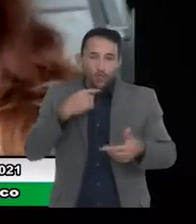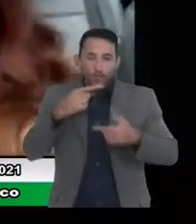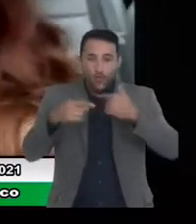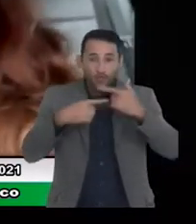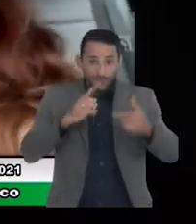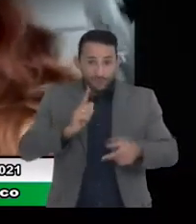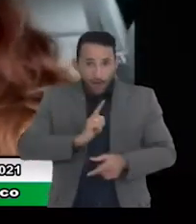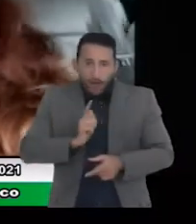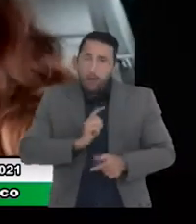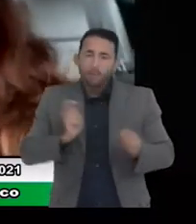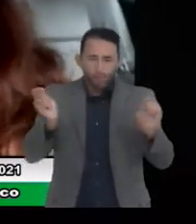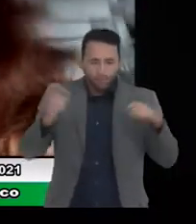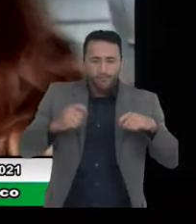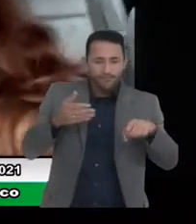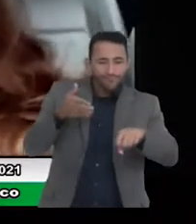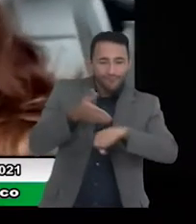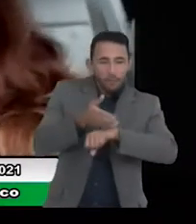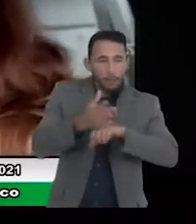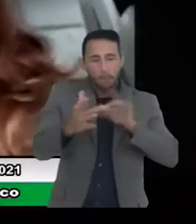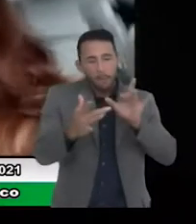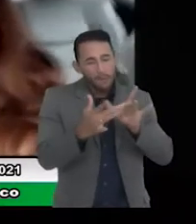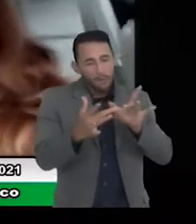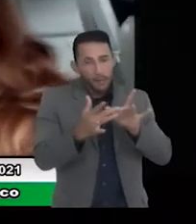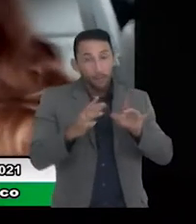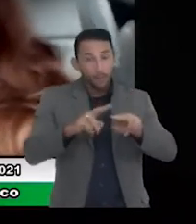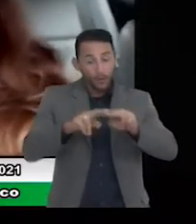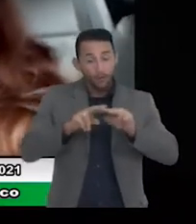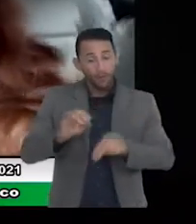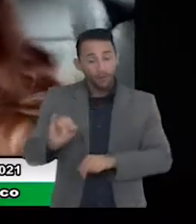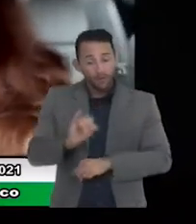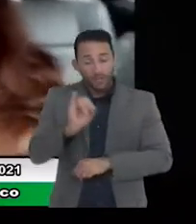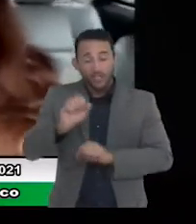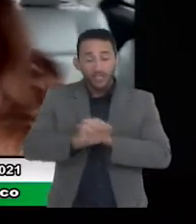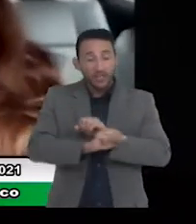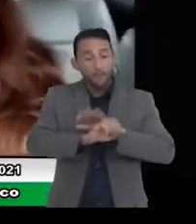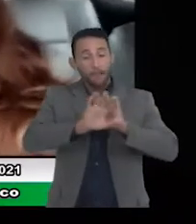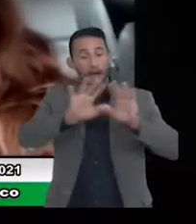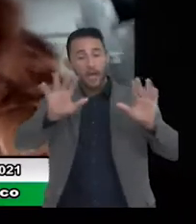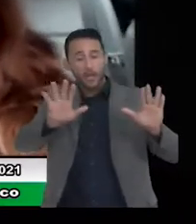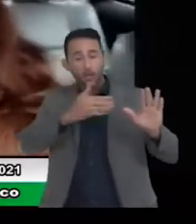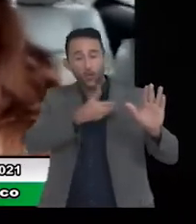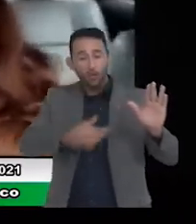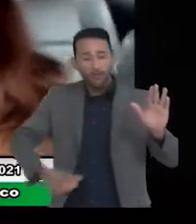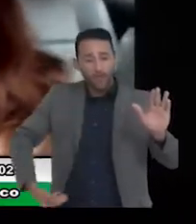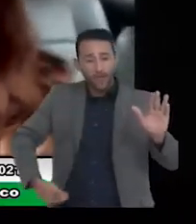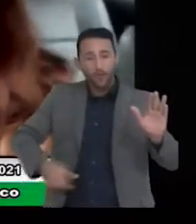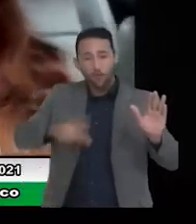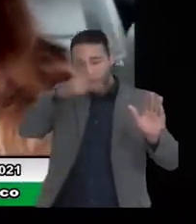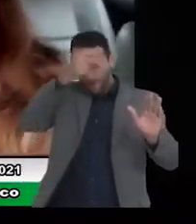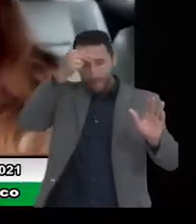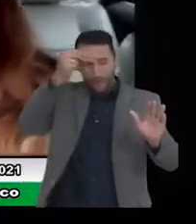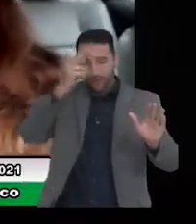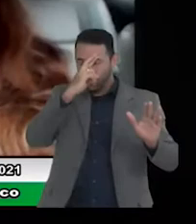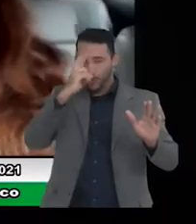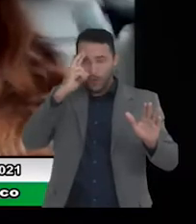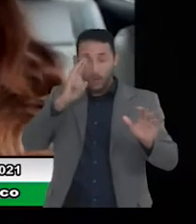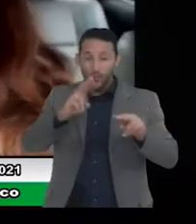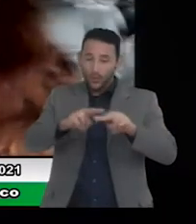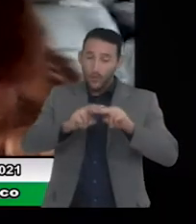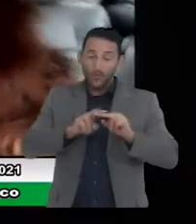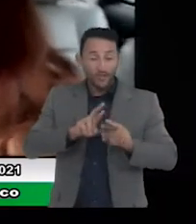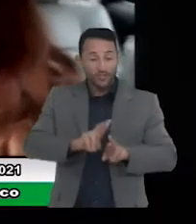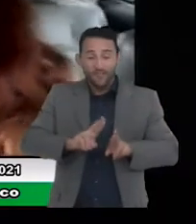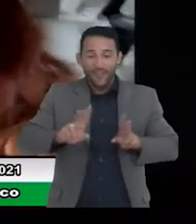possam ter isso para a gente é muito importante essa transparência do governo do prefeito Rogério Lins é que faz a diferença na cidade de